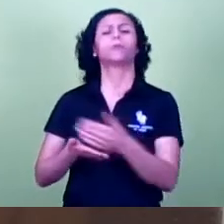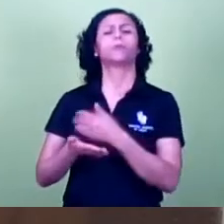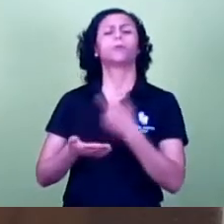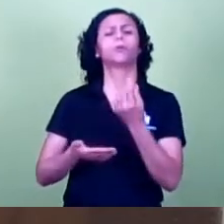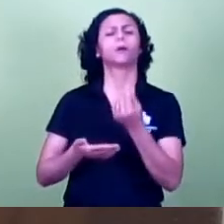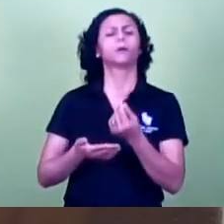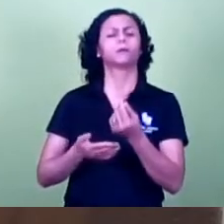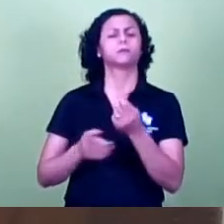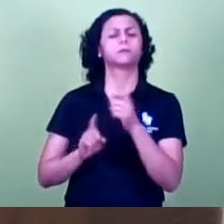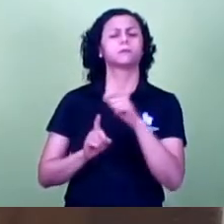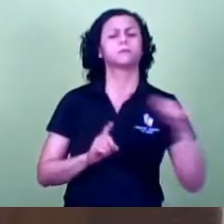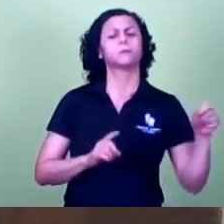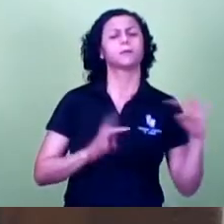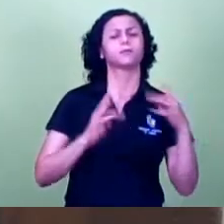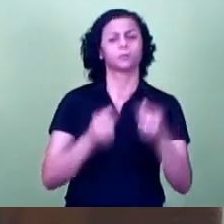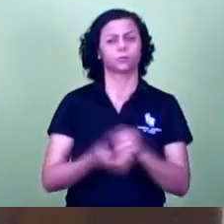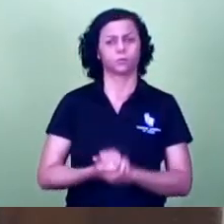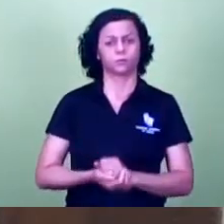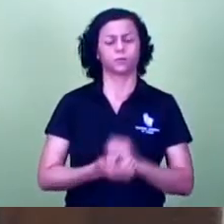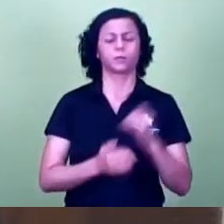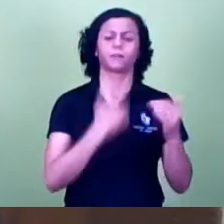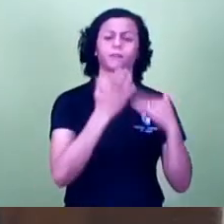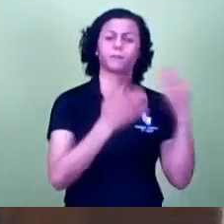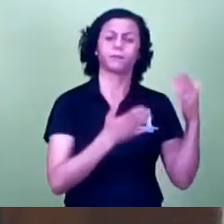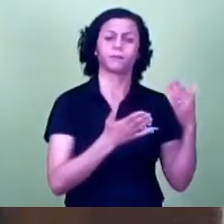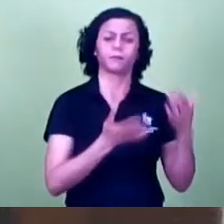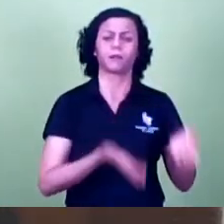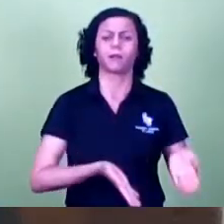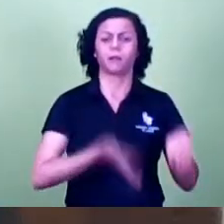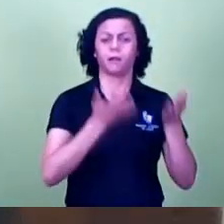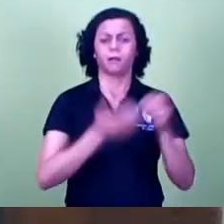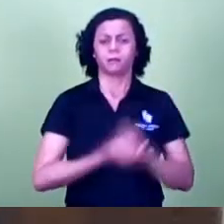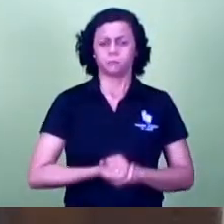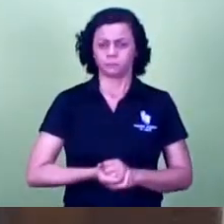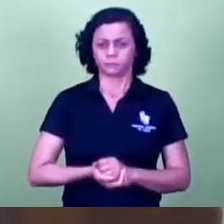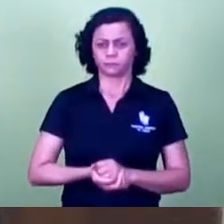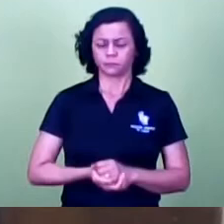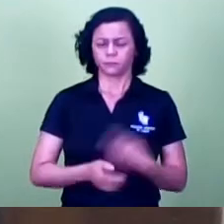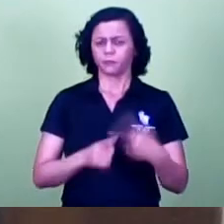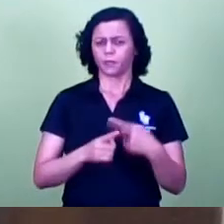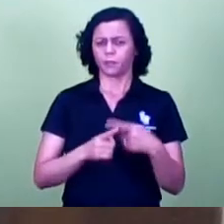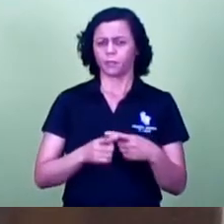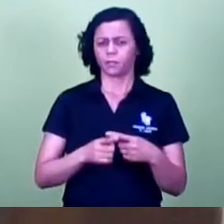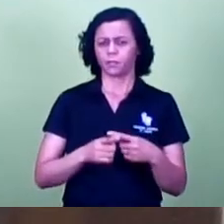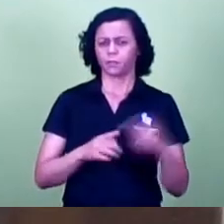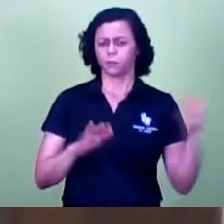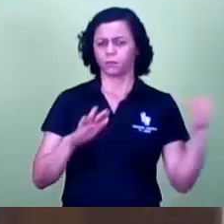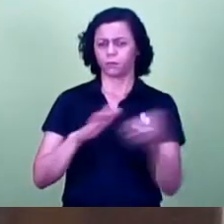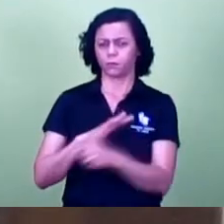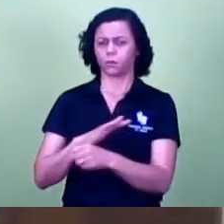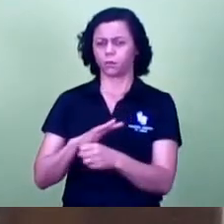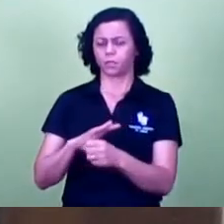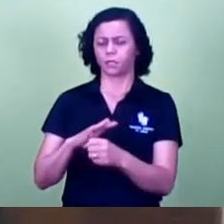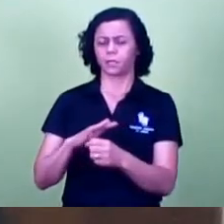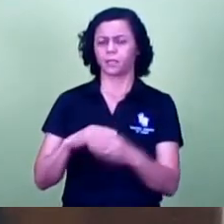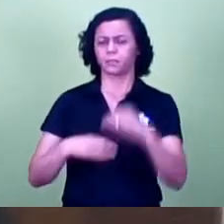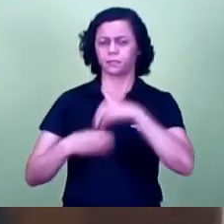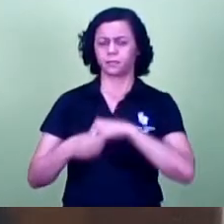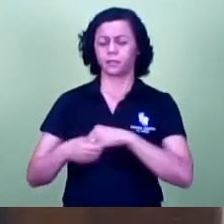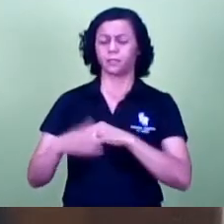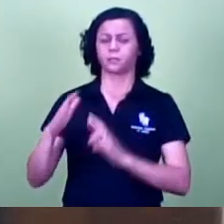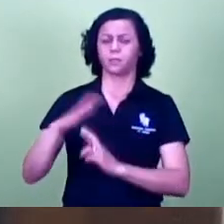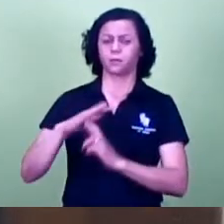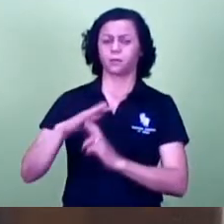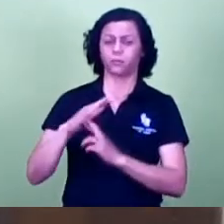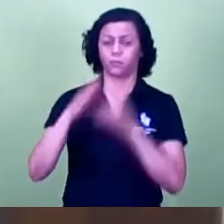todos e foi levado para fora da cidade por que que não foi colocado dentro da da rodoviária pelo menos o mínimo